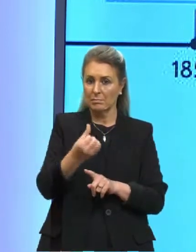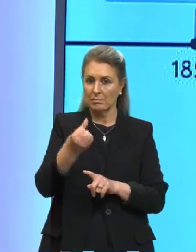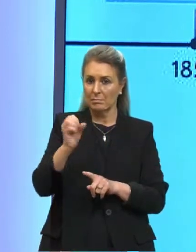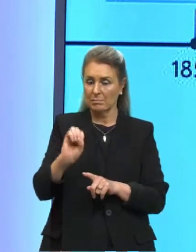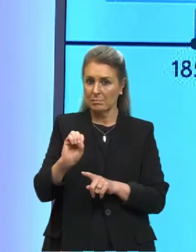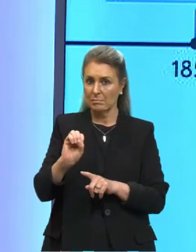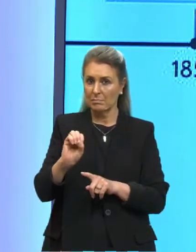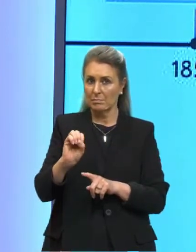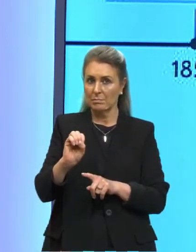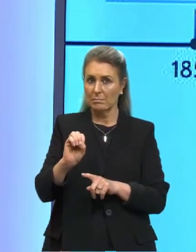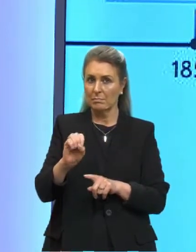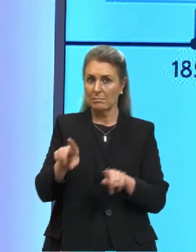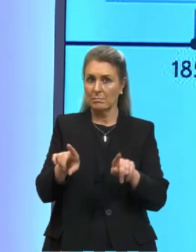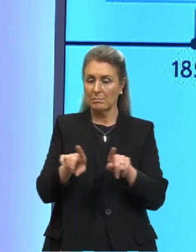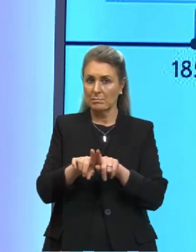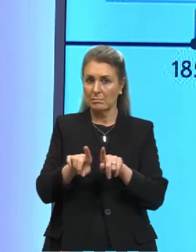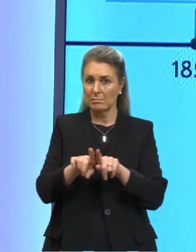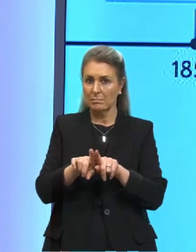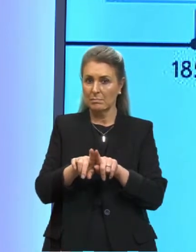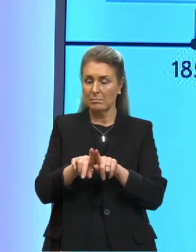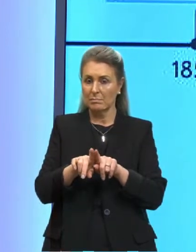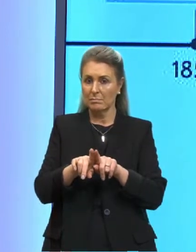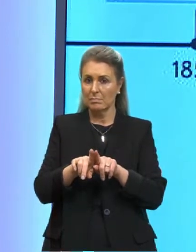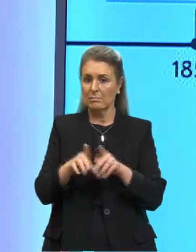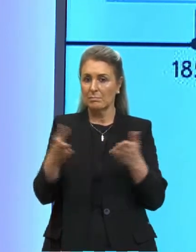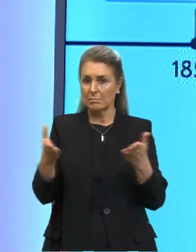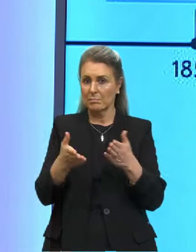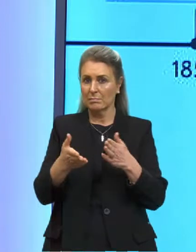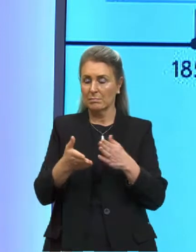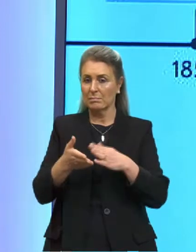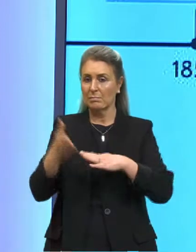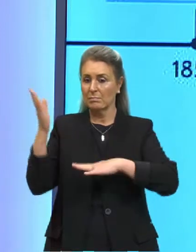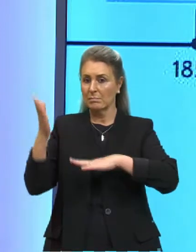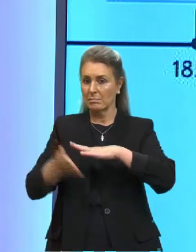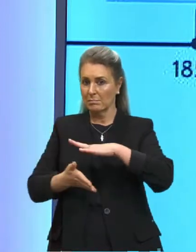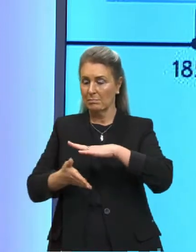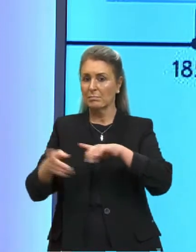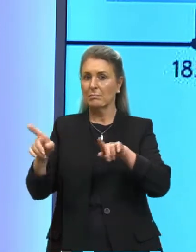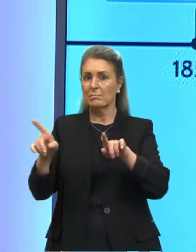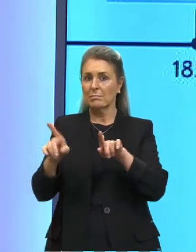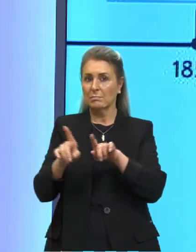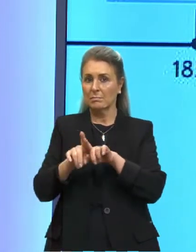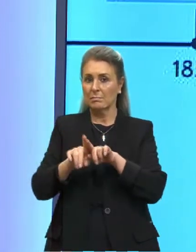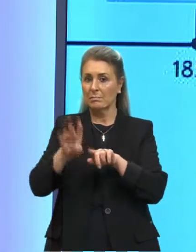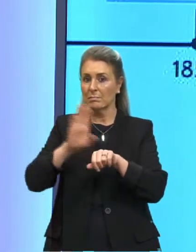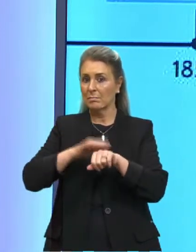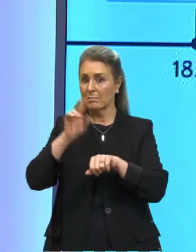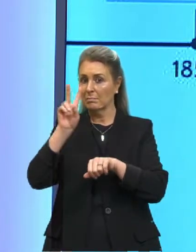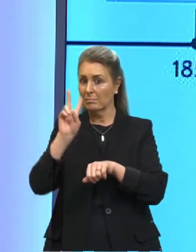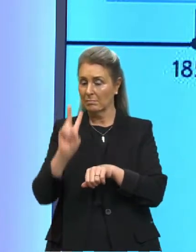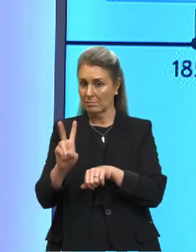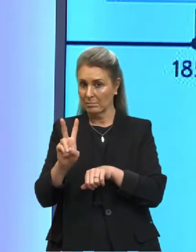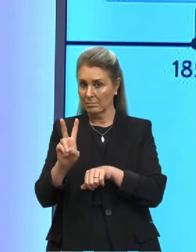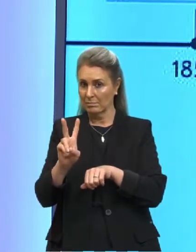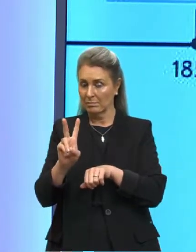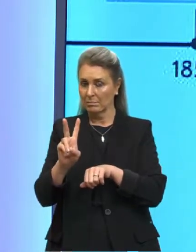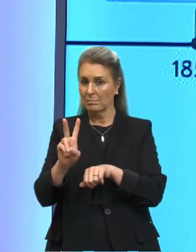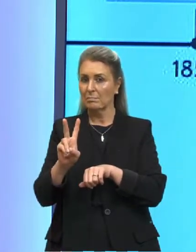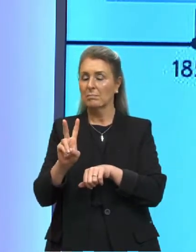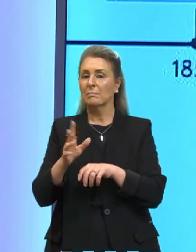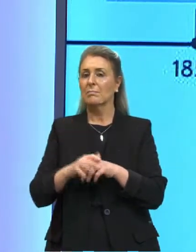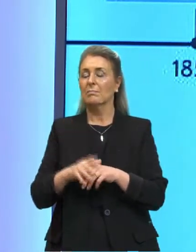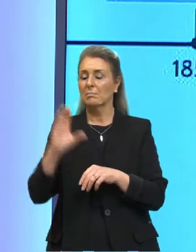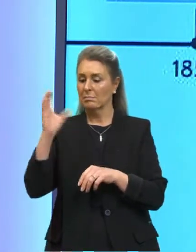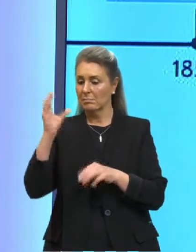1859, eles são contemporâneos, tem o Boltzmann e o Maxwell. São grandes